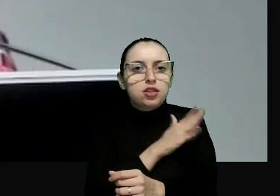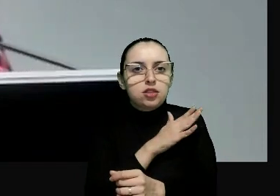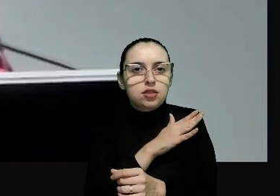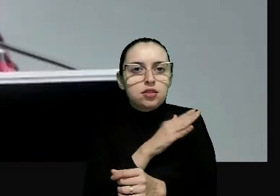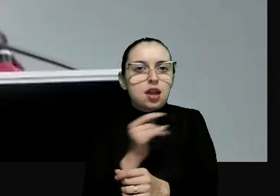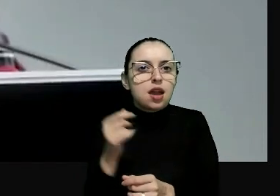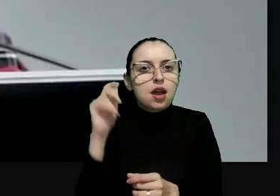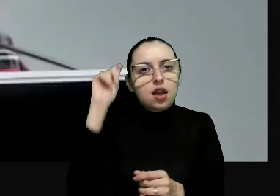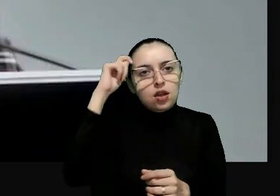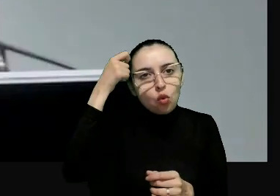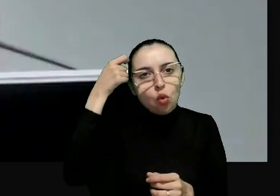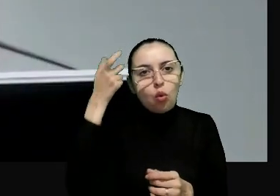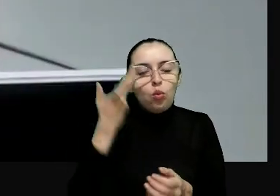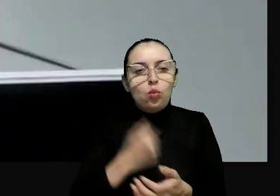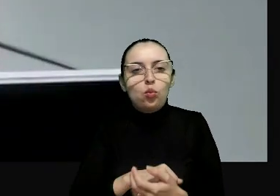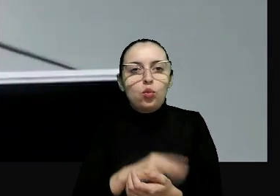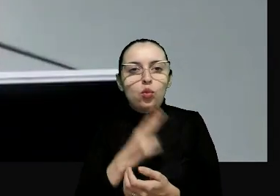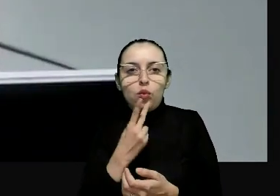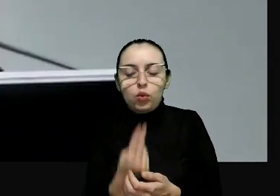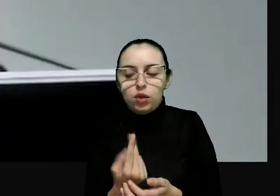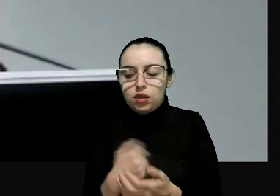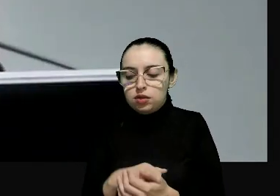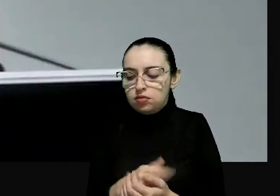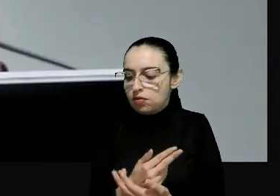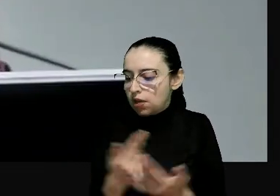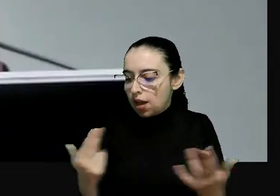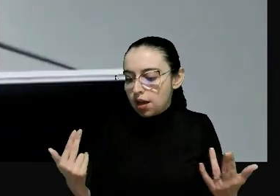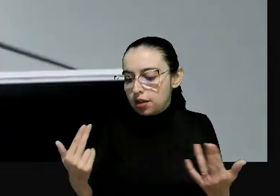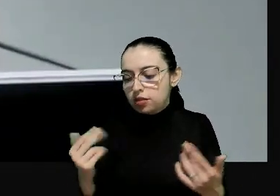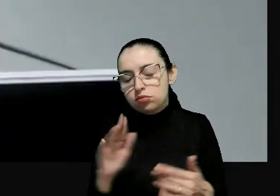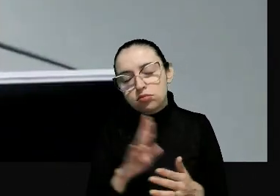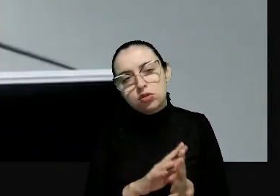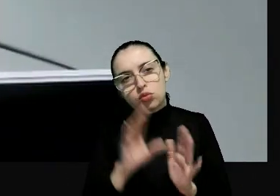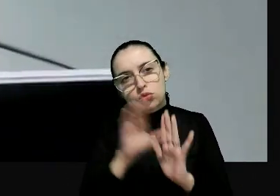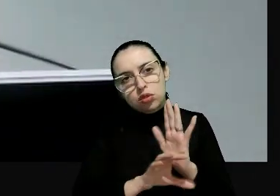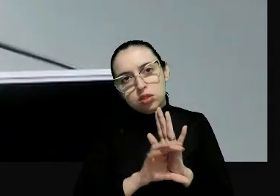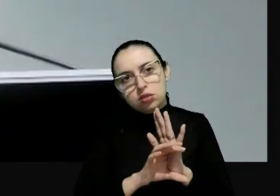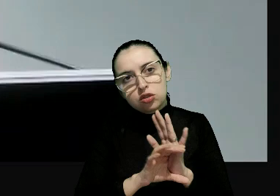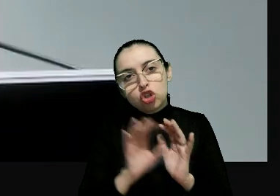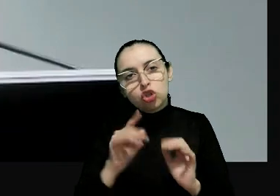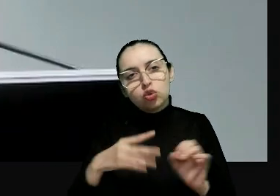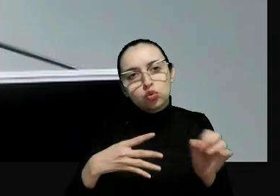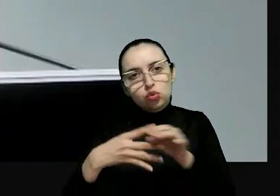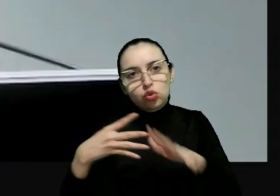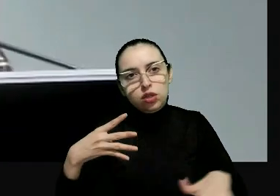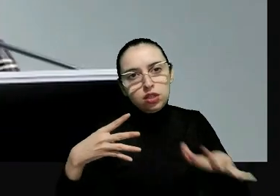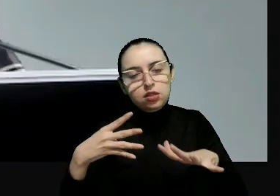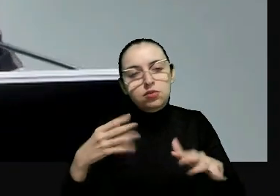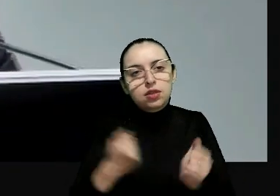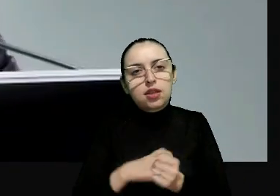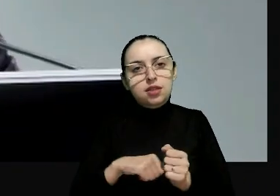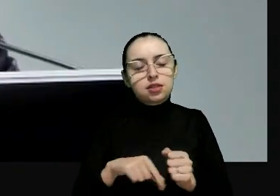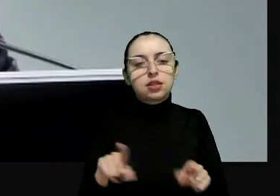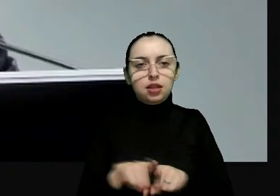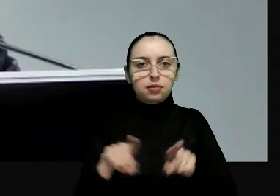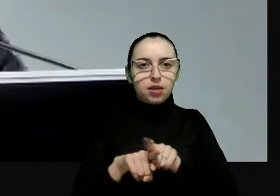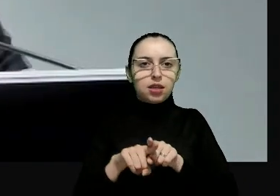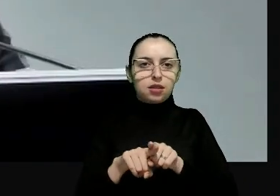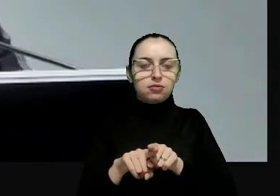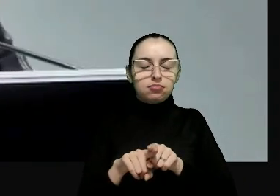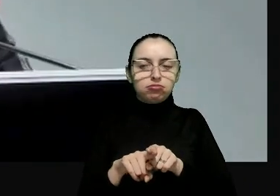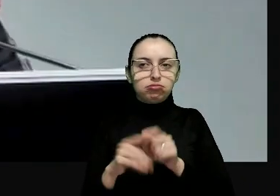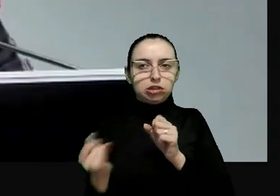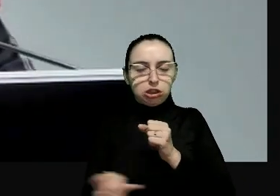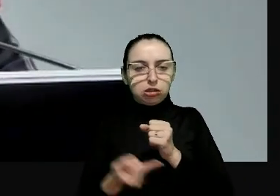e tantos outros, nós temos a Constituição expandida por essa jurisprudência, que também é o nosso